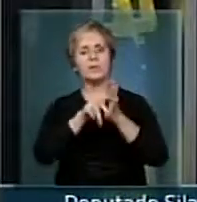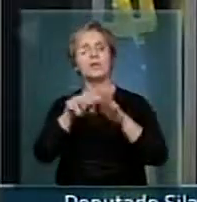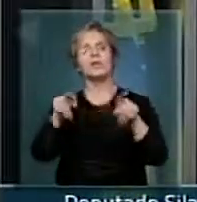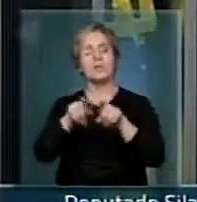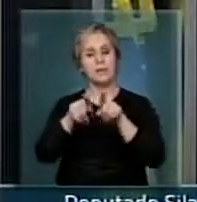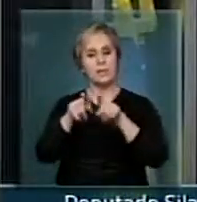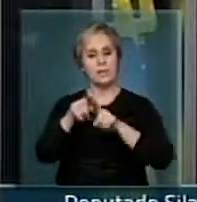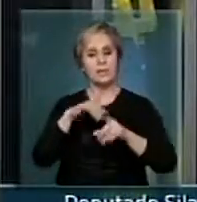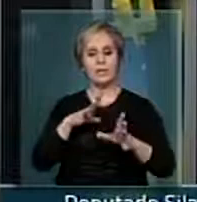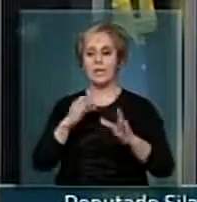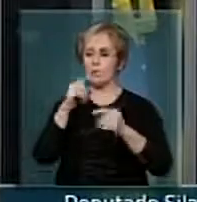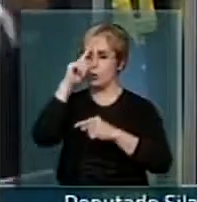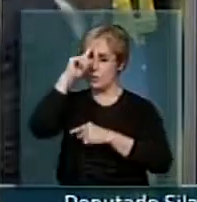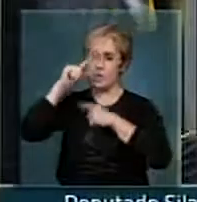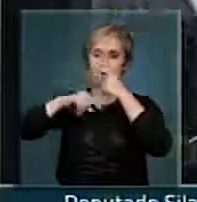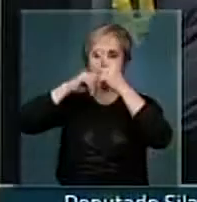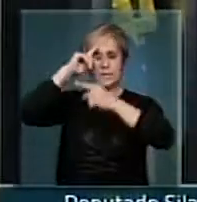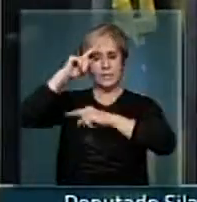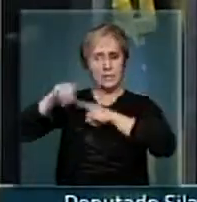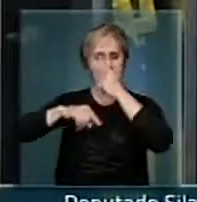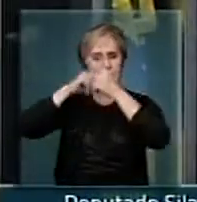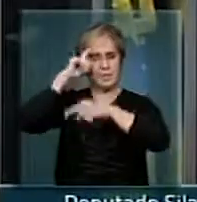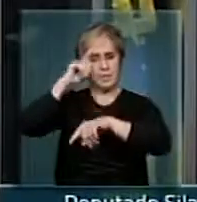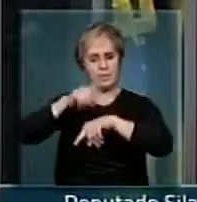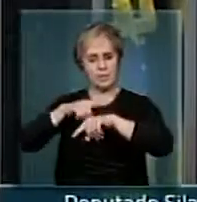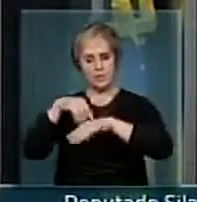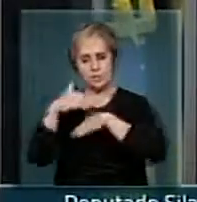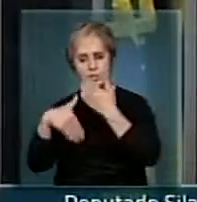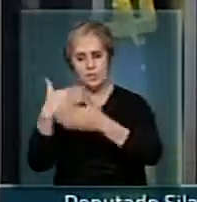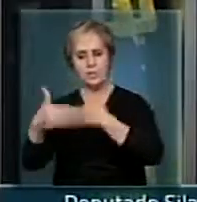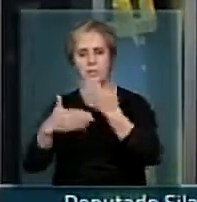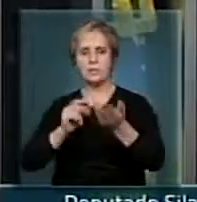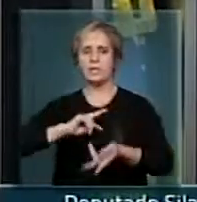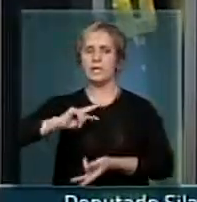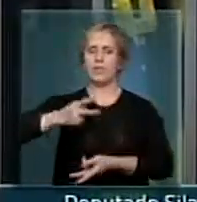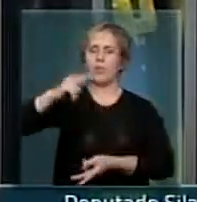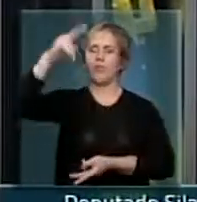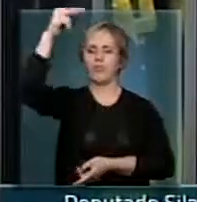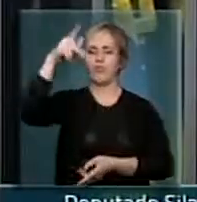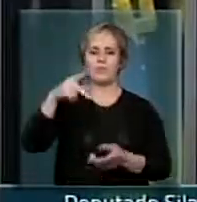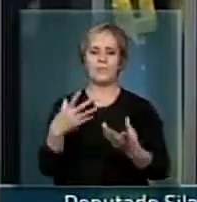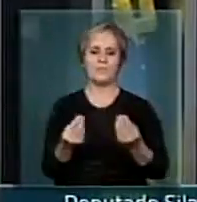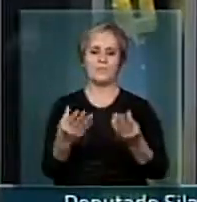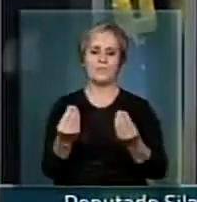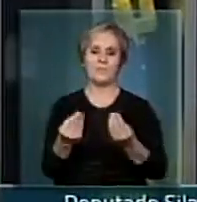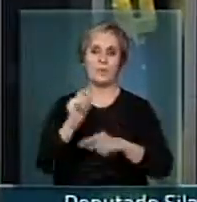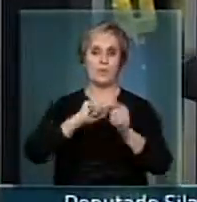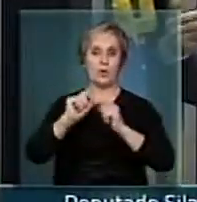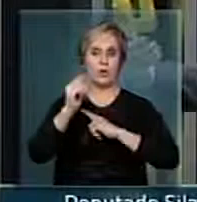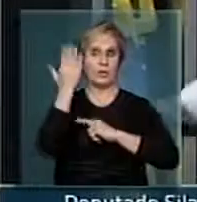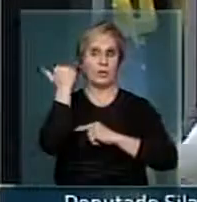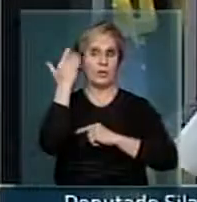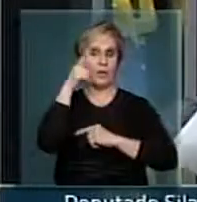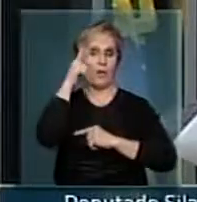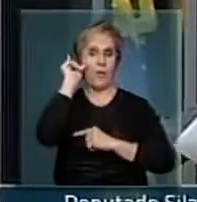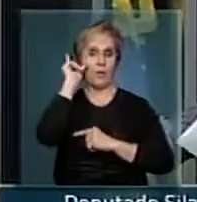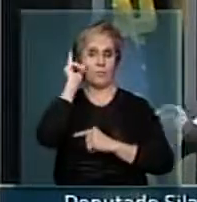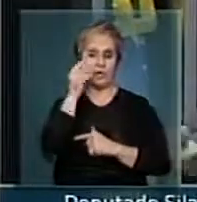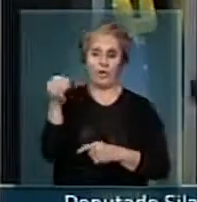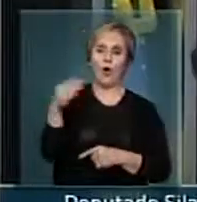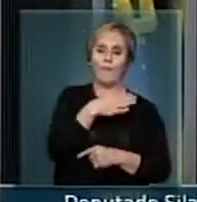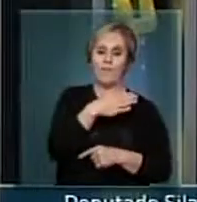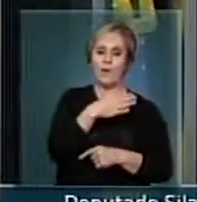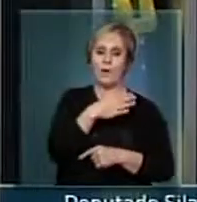praticamente a cada dia, a cada hora, senhor presidente, se multiplicado e aquilo que era ontem atual,